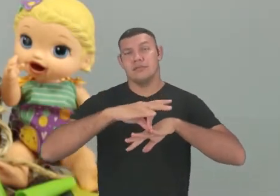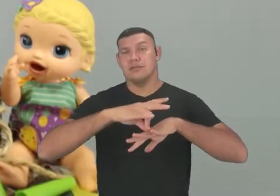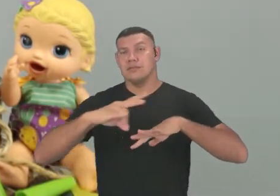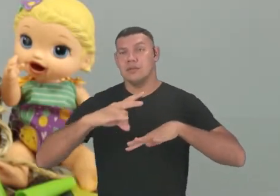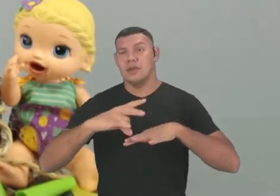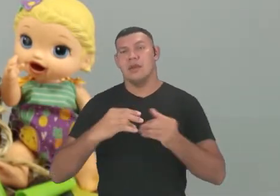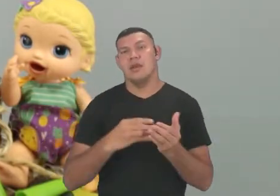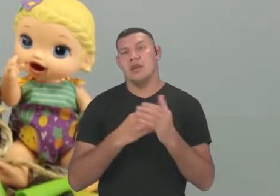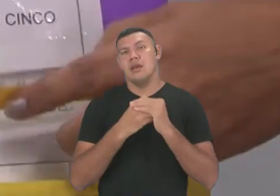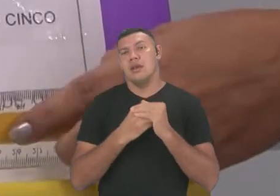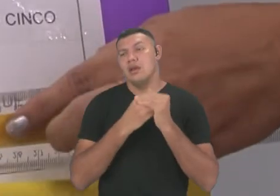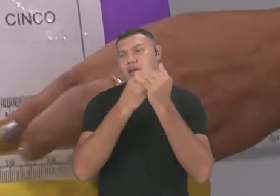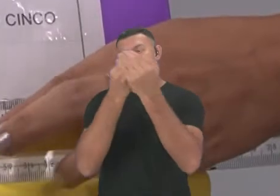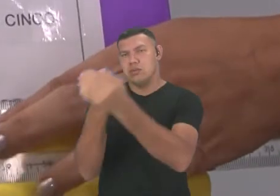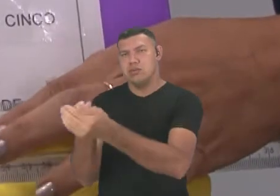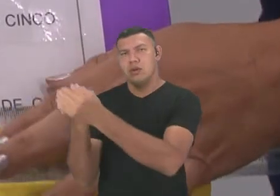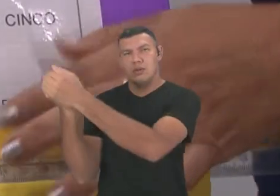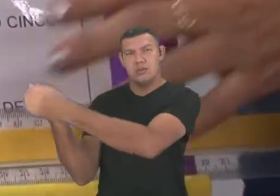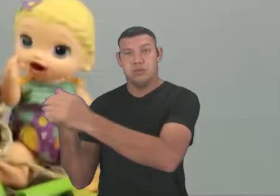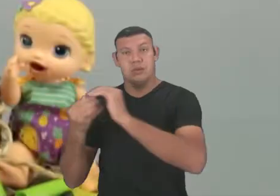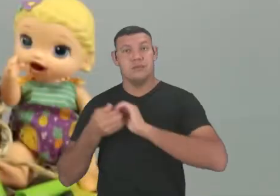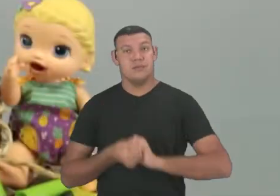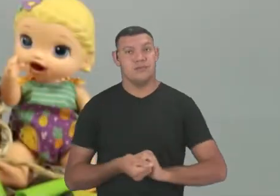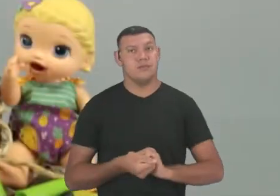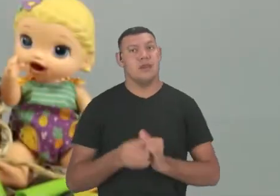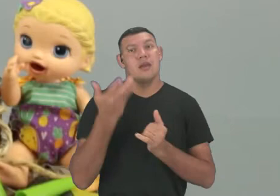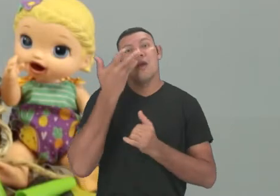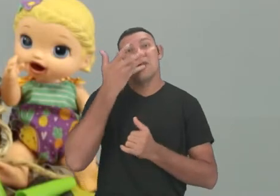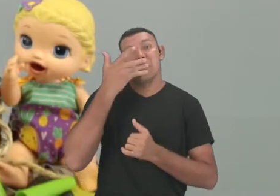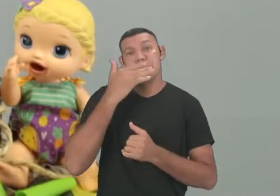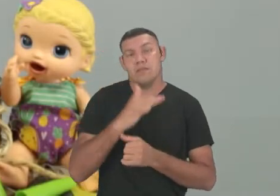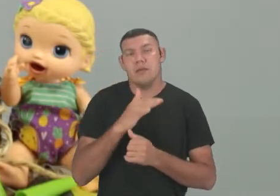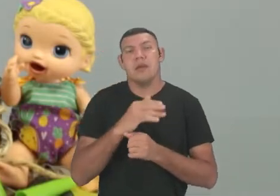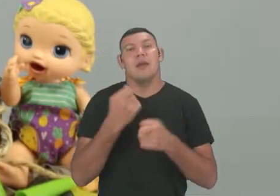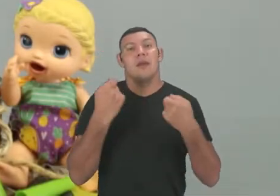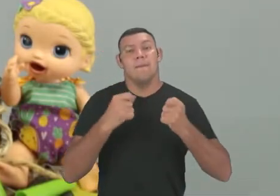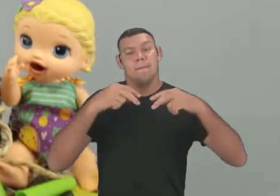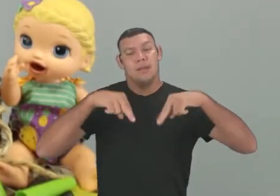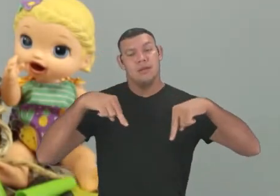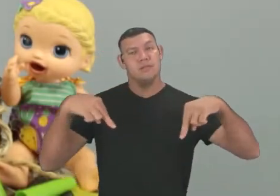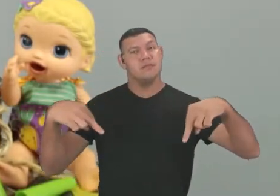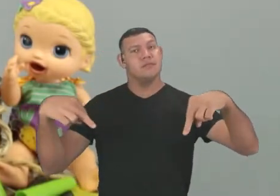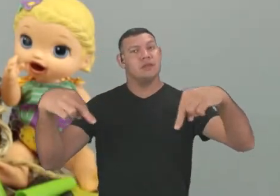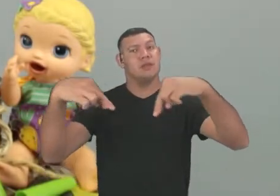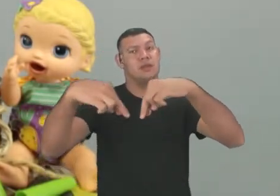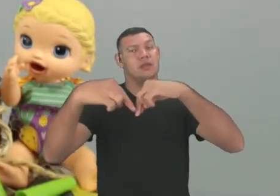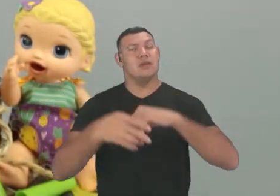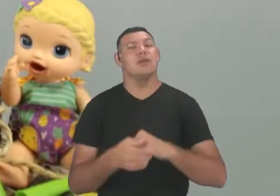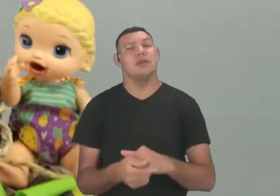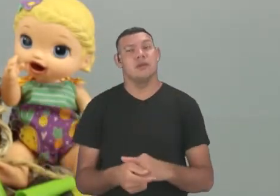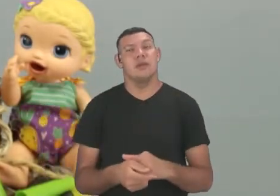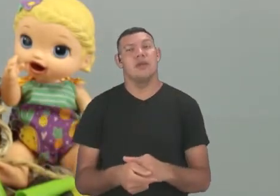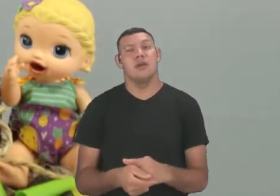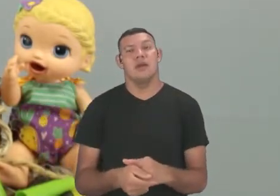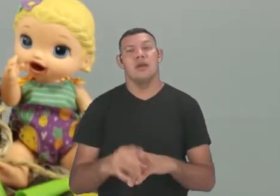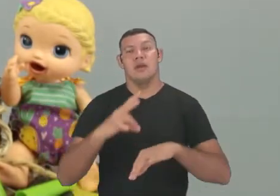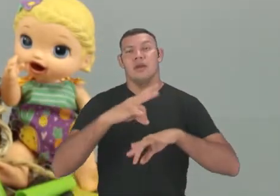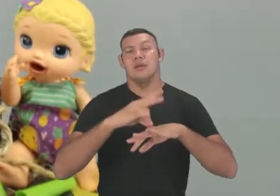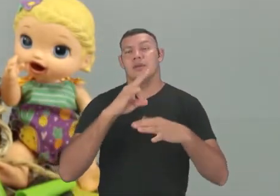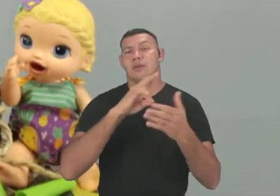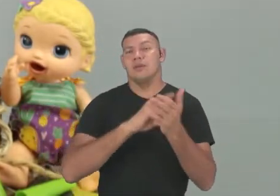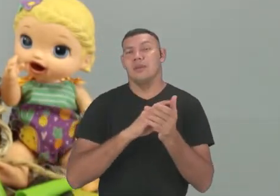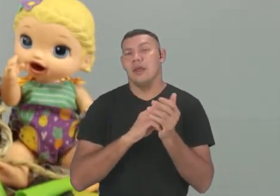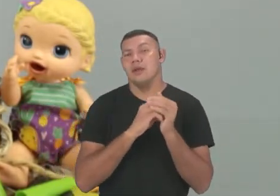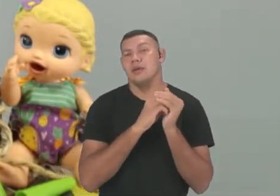qual é esta brincadeira? Passe anel. Onde as crianças deverão ficar em rodas e um anel é colocado na mão e vai